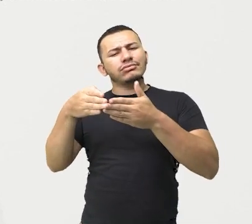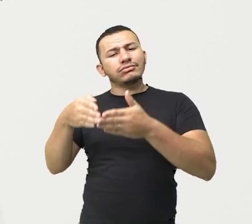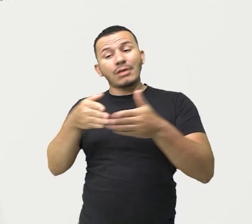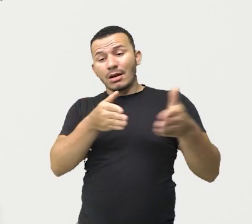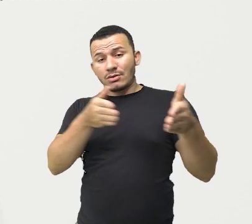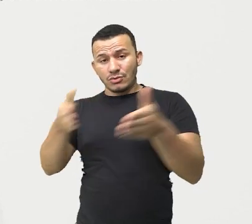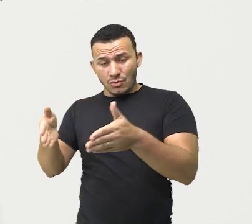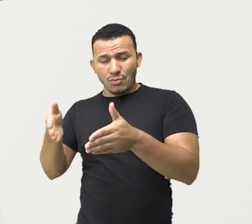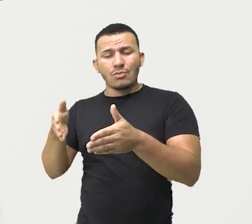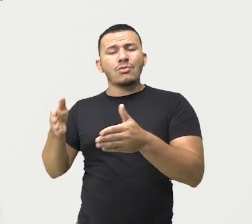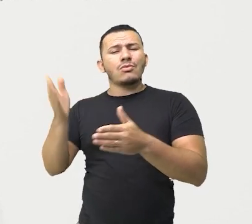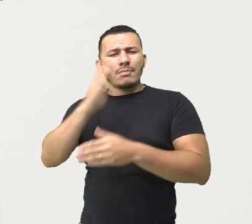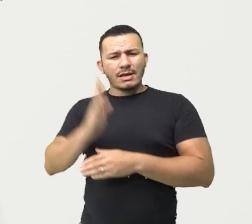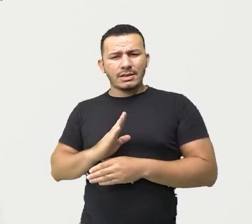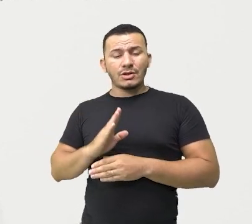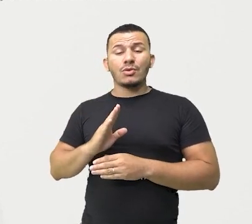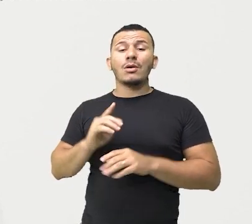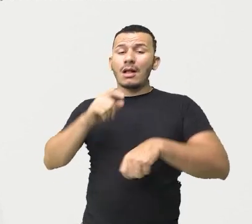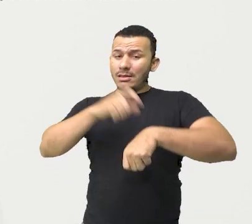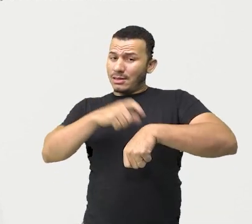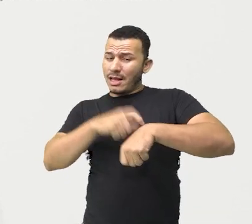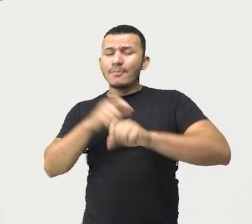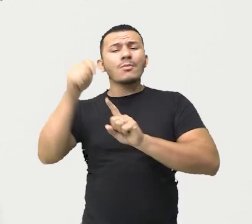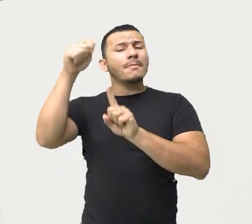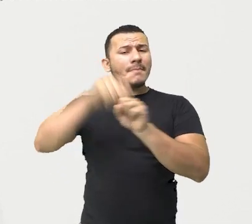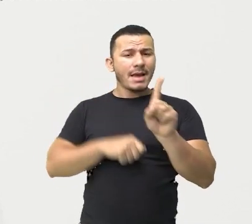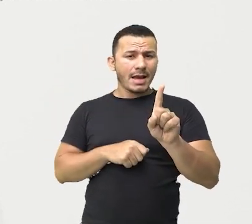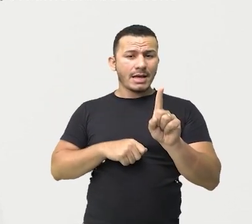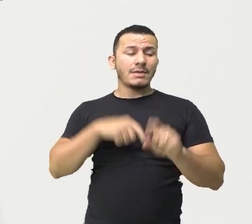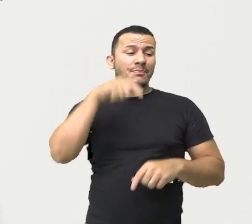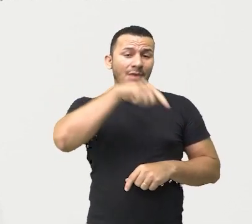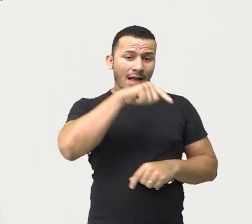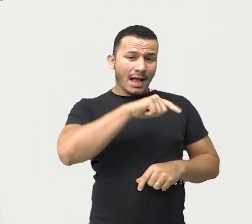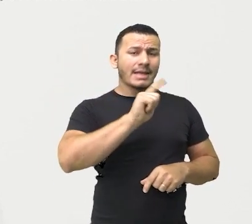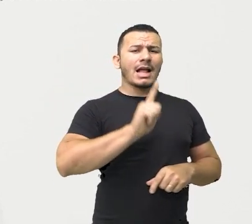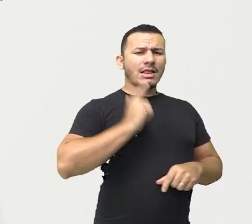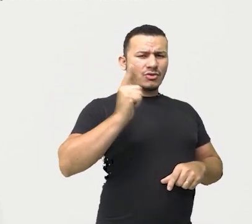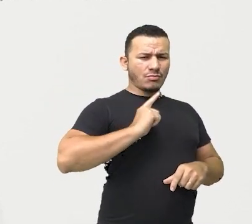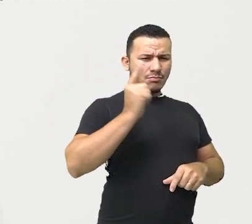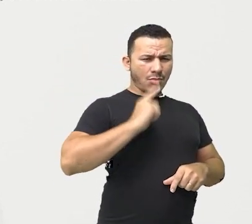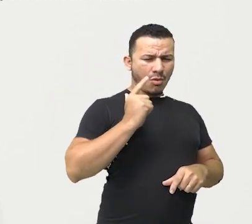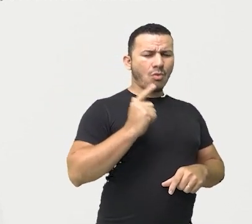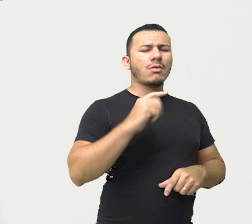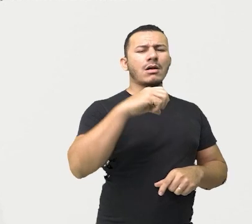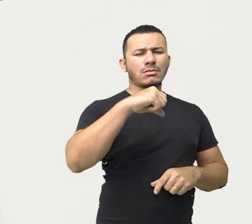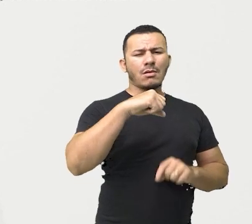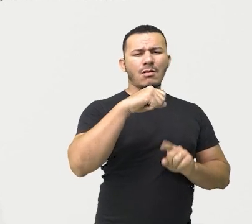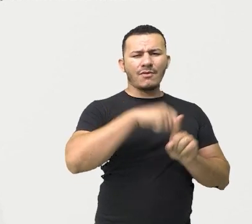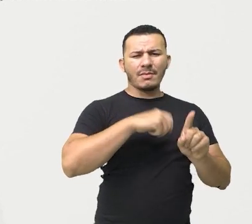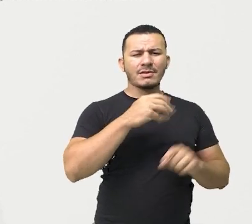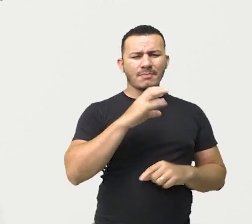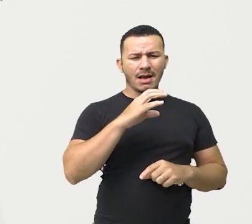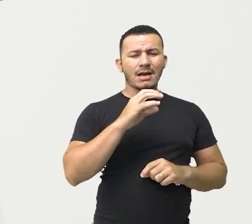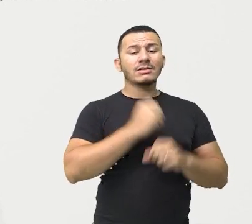demorou mais de um mês. Ele saiu de Lisboa no dia 9 de março de 1500 e chegou no dia